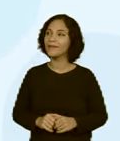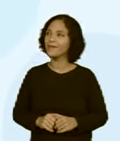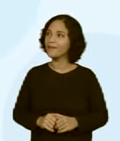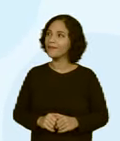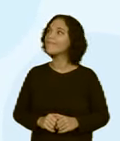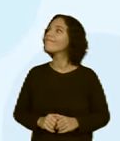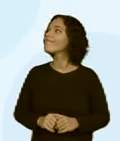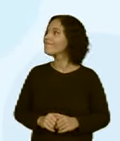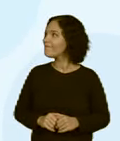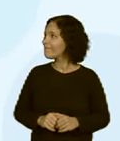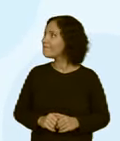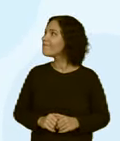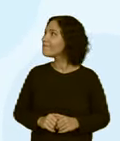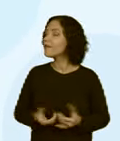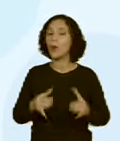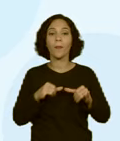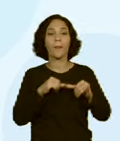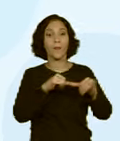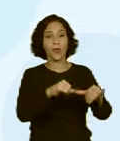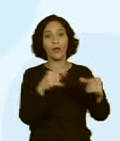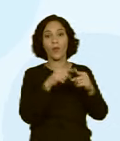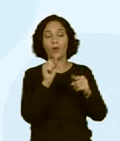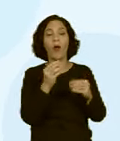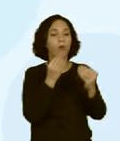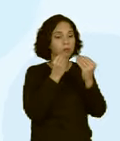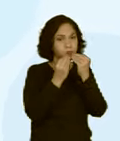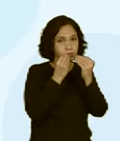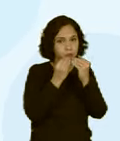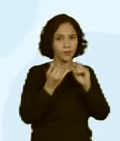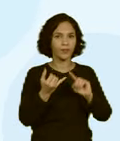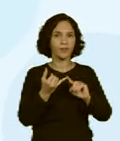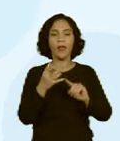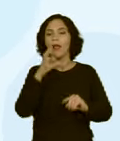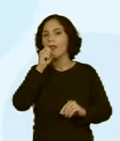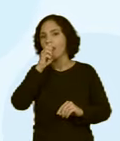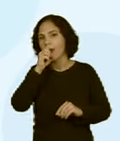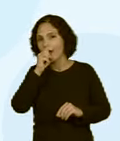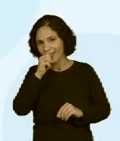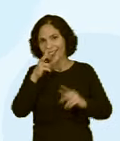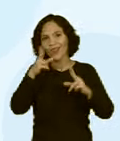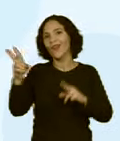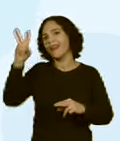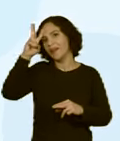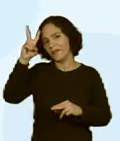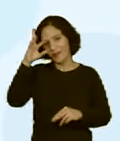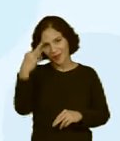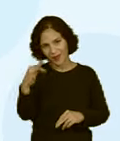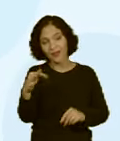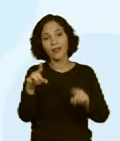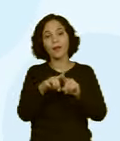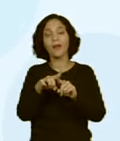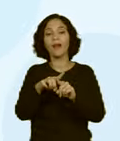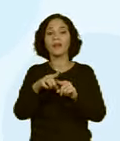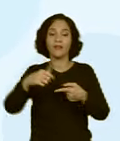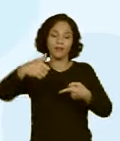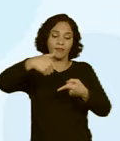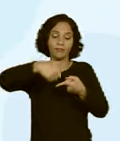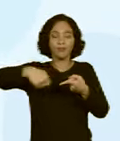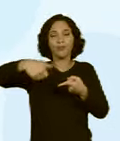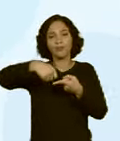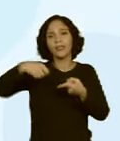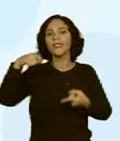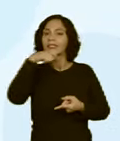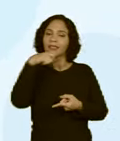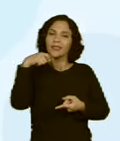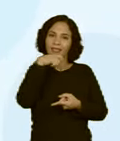Pronto. Então, gastos de supermercado. A gente tem o sanduíche, temos a laranja, como você lembrou, e a escova, a pasta de